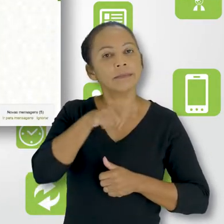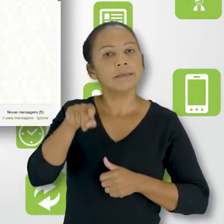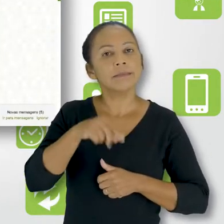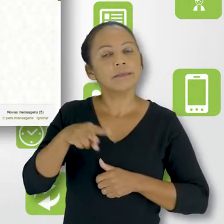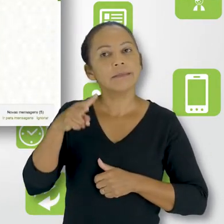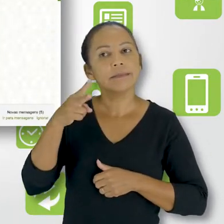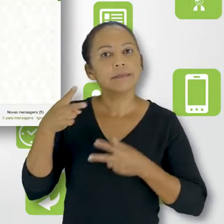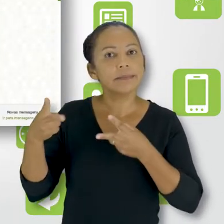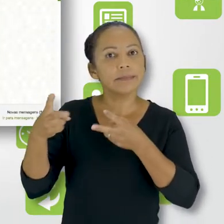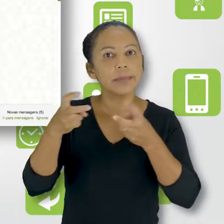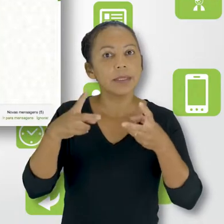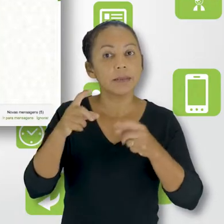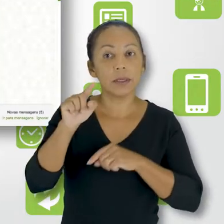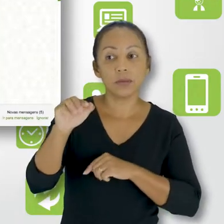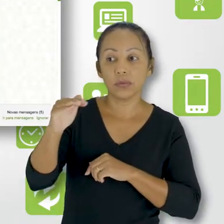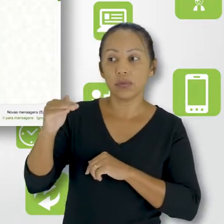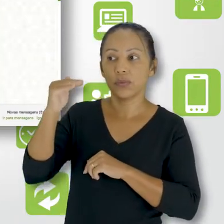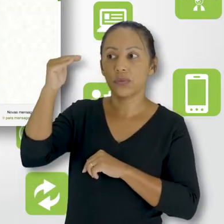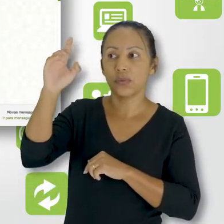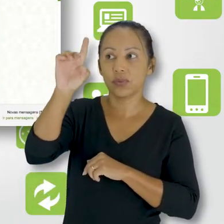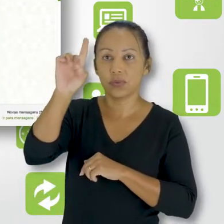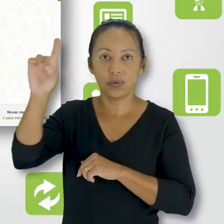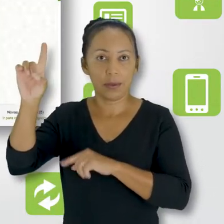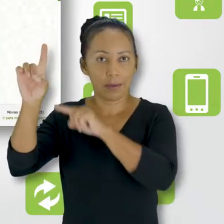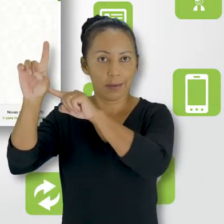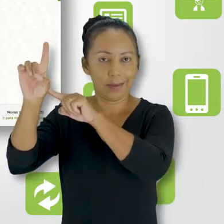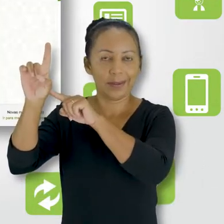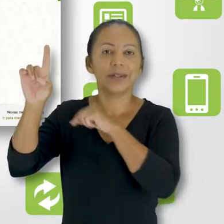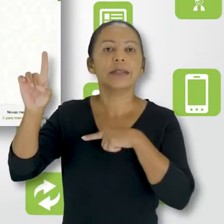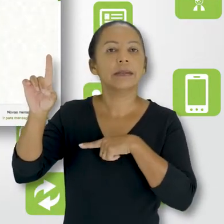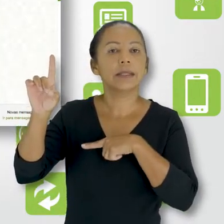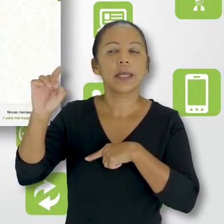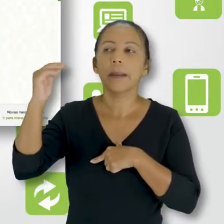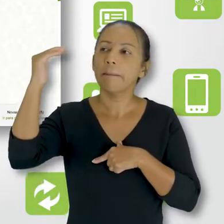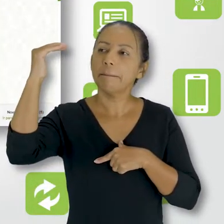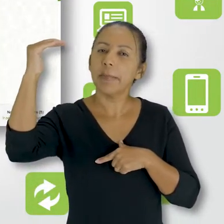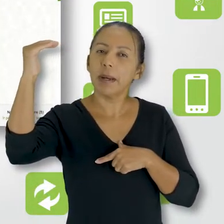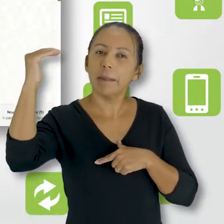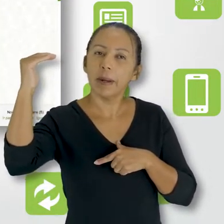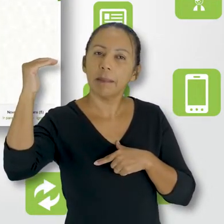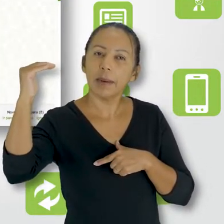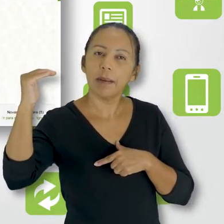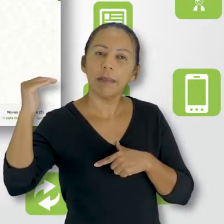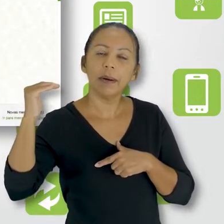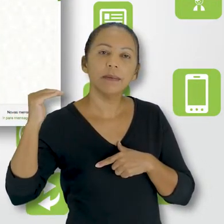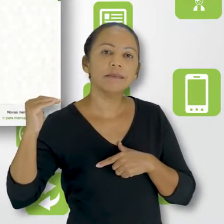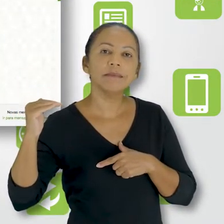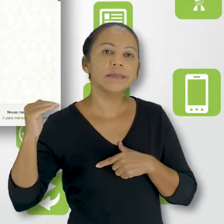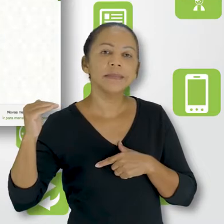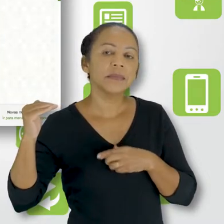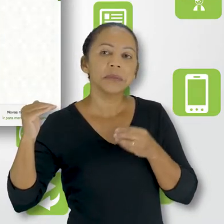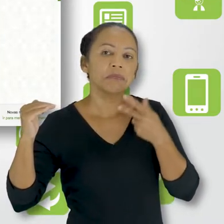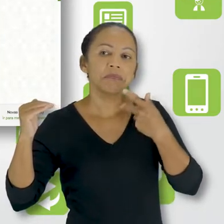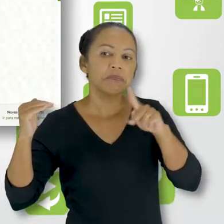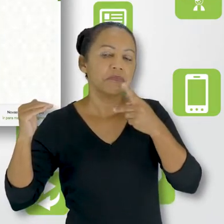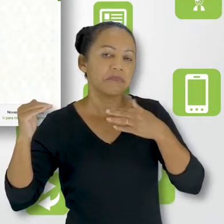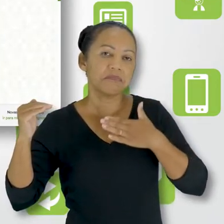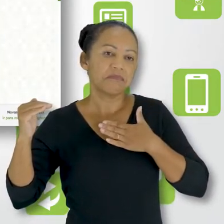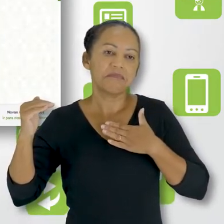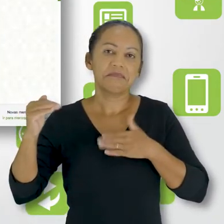você vai ver que aqui no canto superior direito você tem um menu de preferências